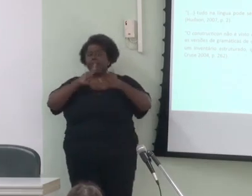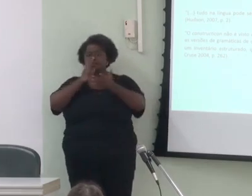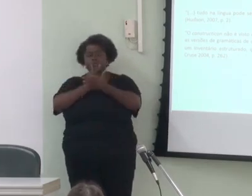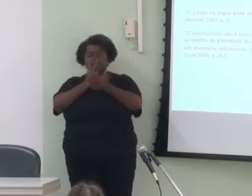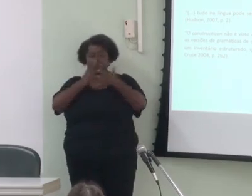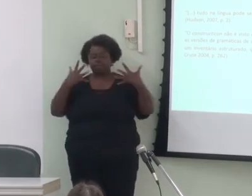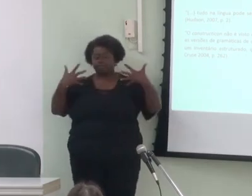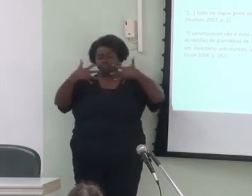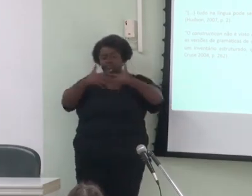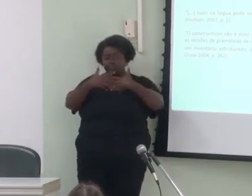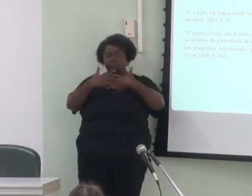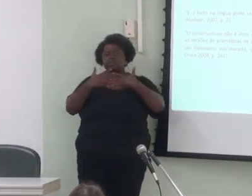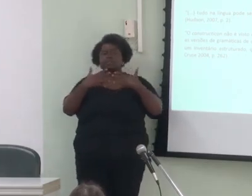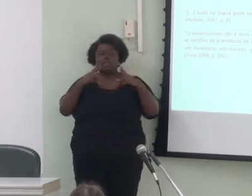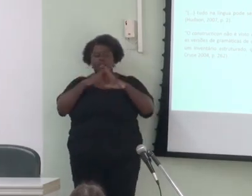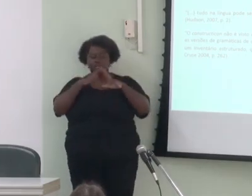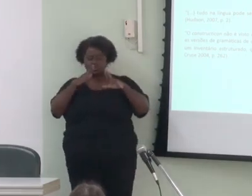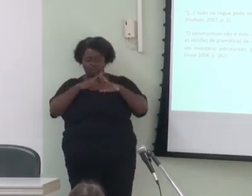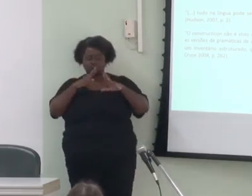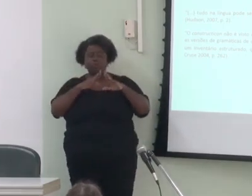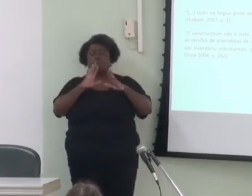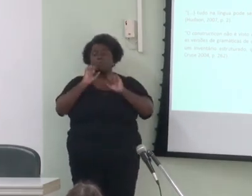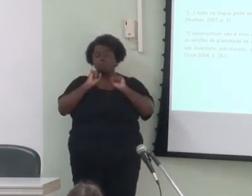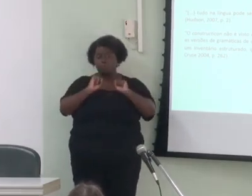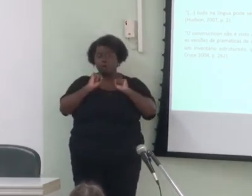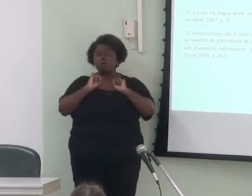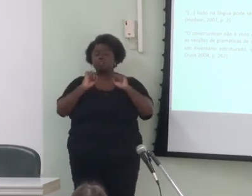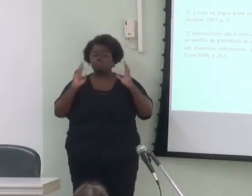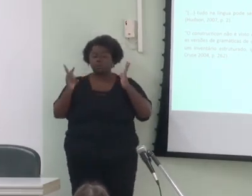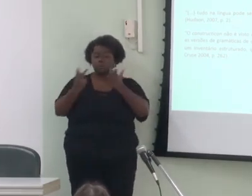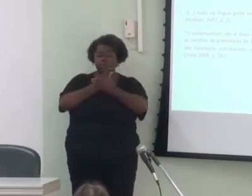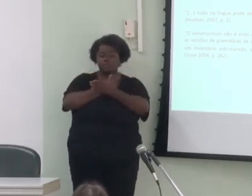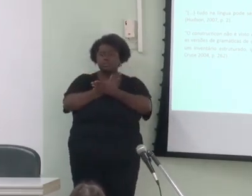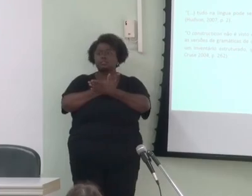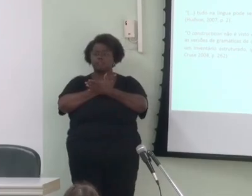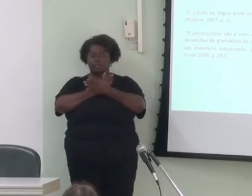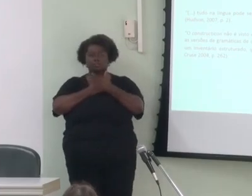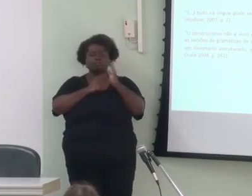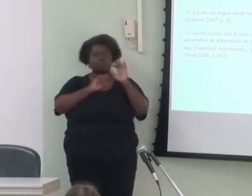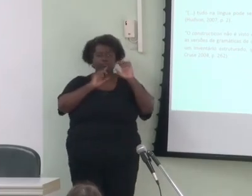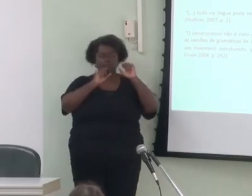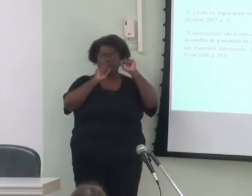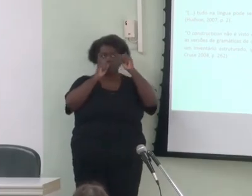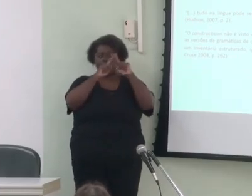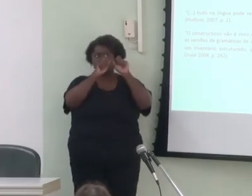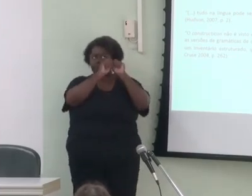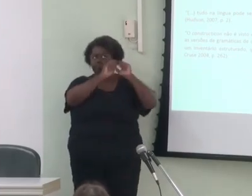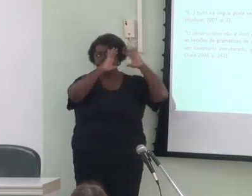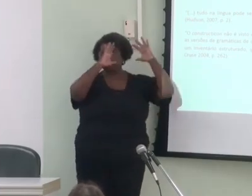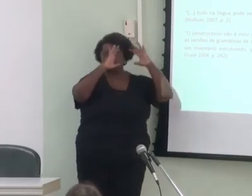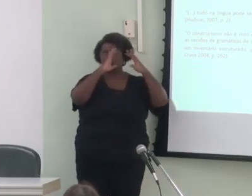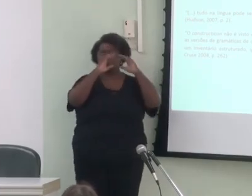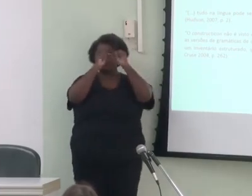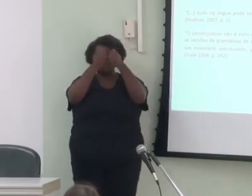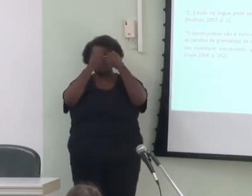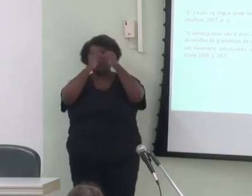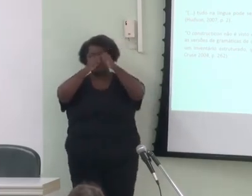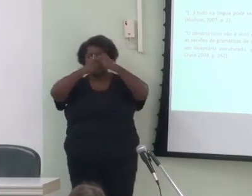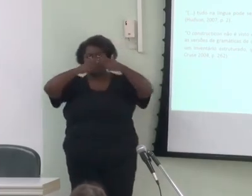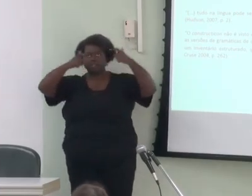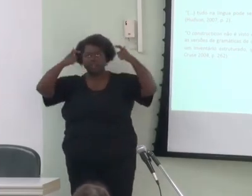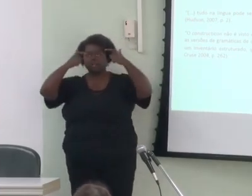associativas podem ser acionadas expandidas e relaboradas a partir de eventos de uso